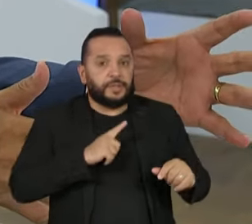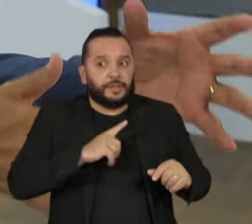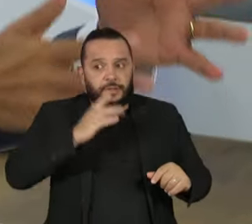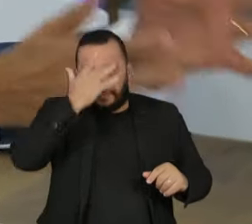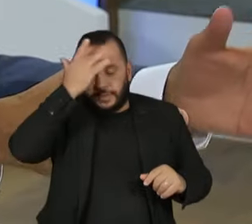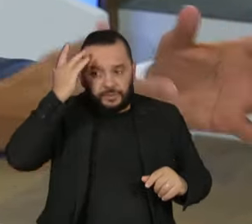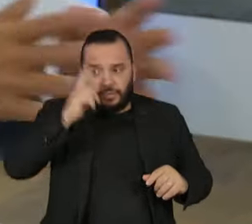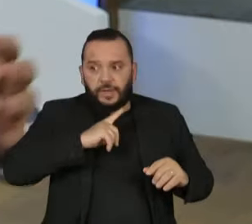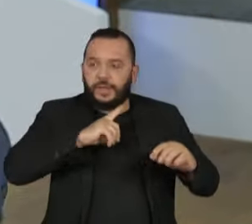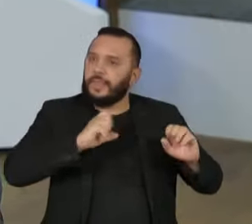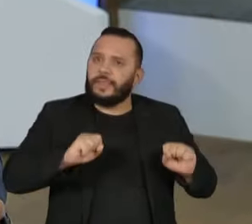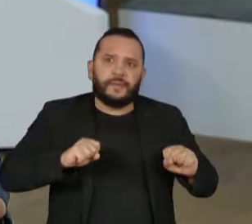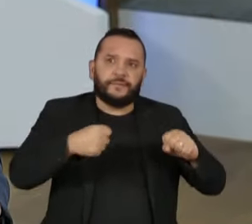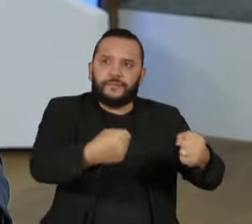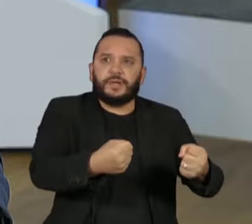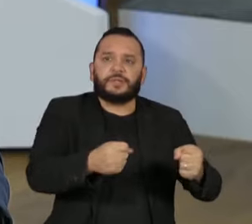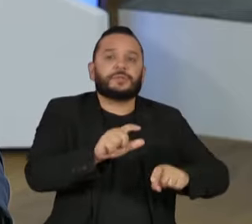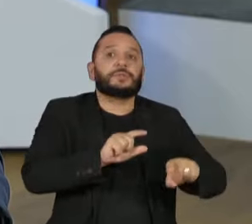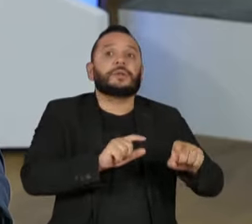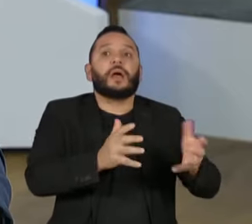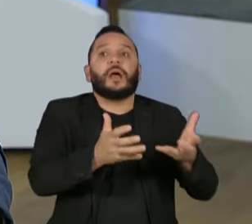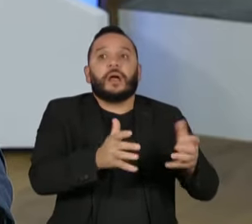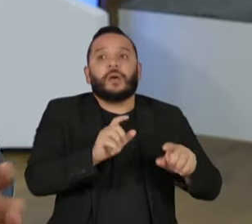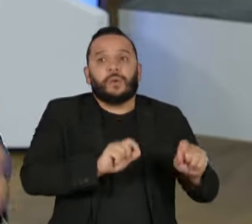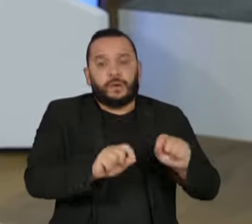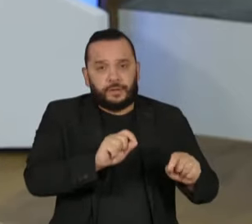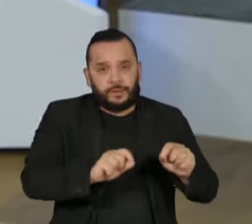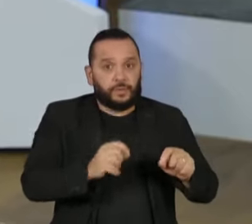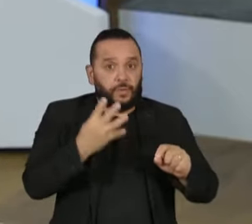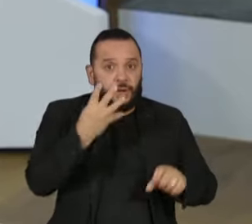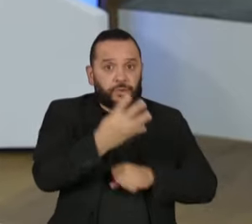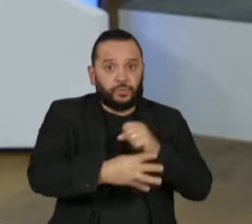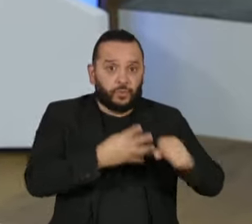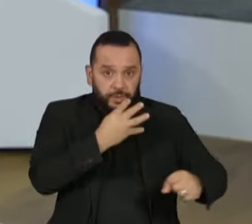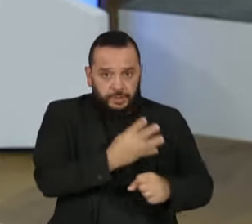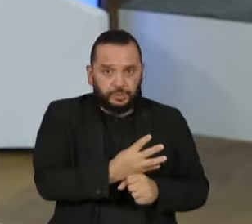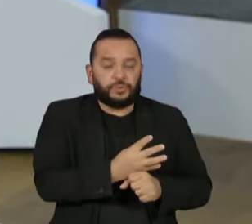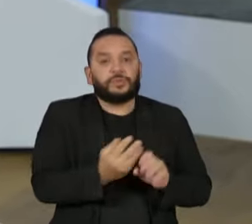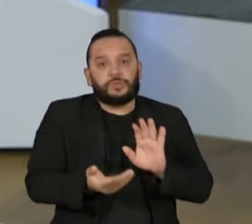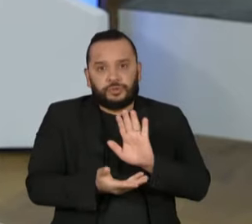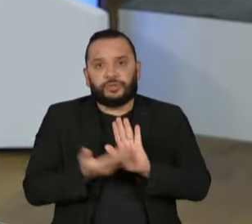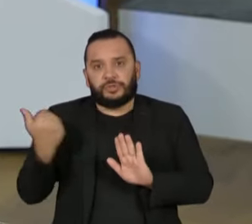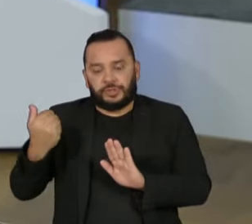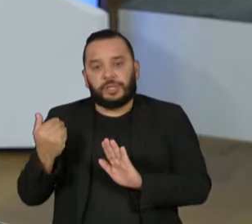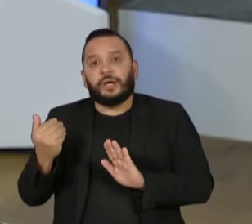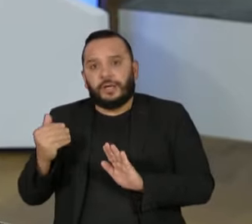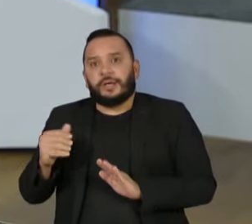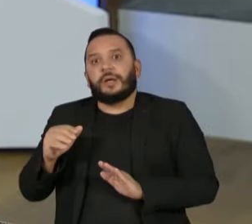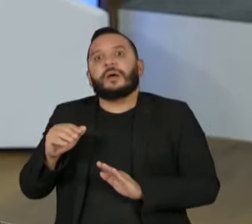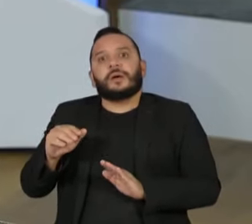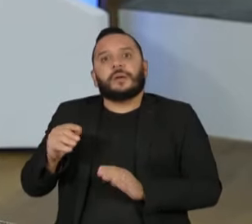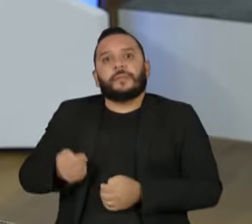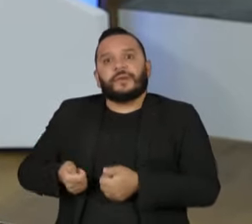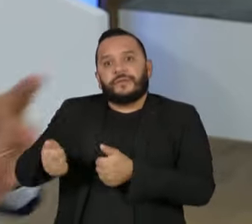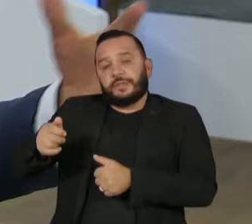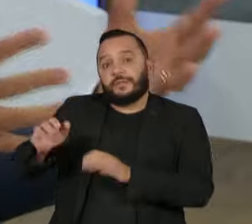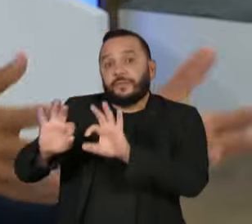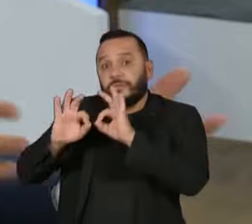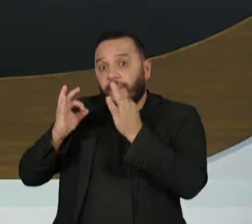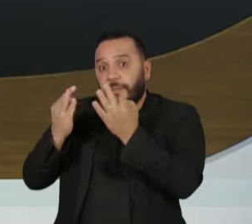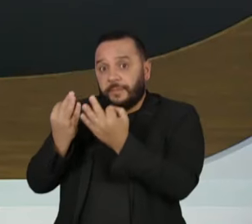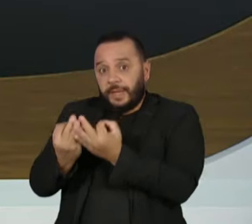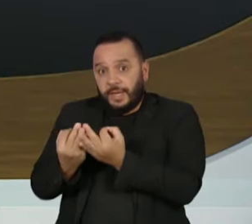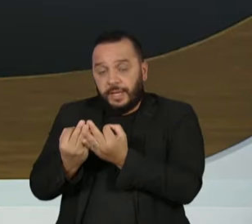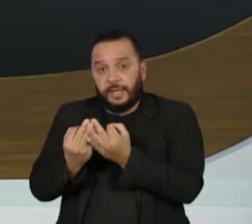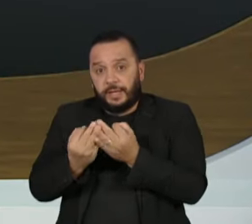que seja para os quatro anos, tem quem defenda que seja para só 2023. Uma